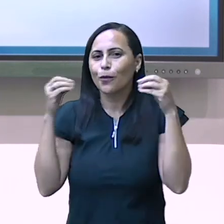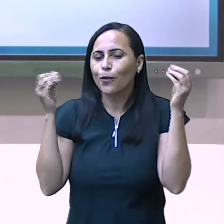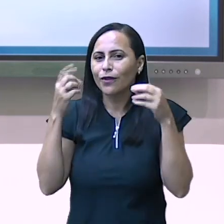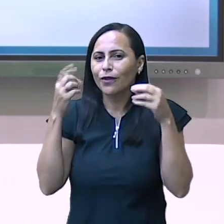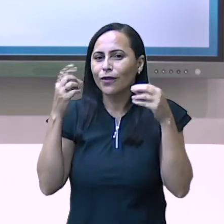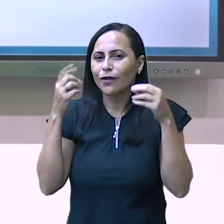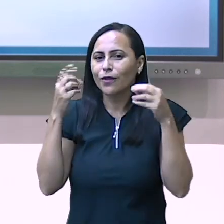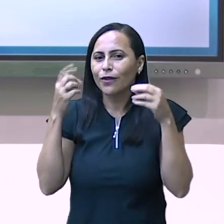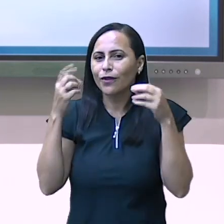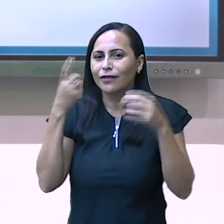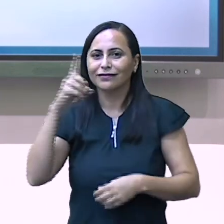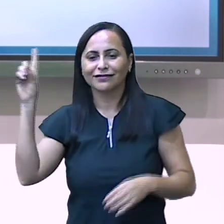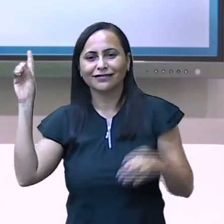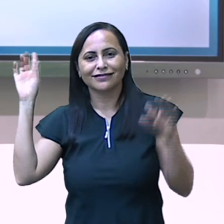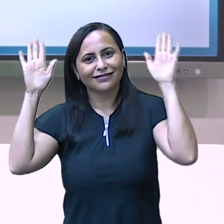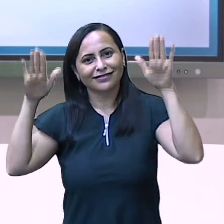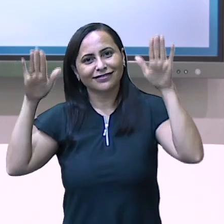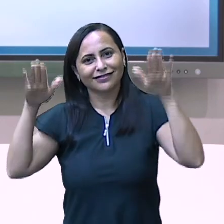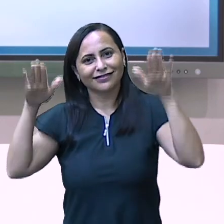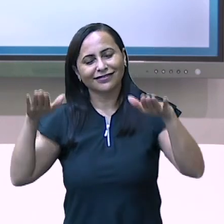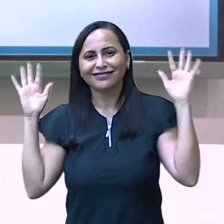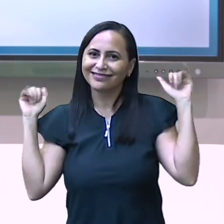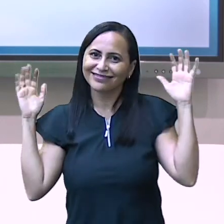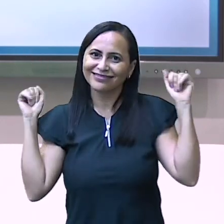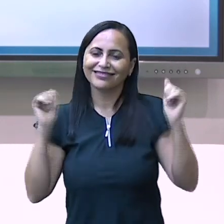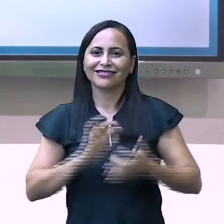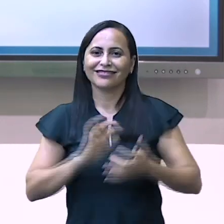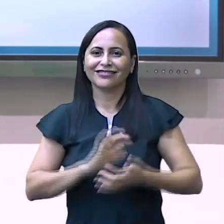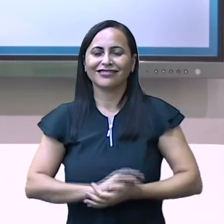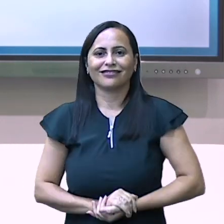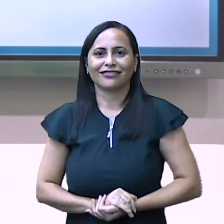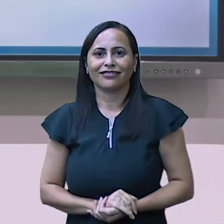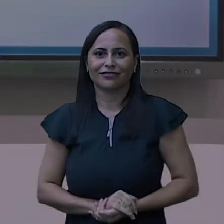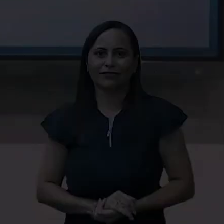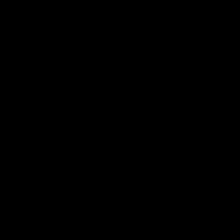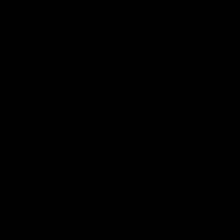coração. Então, fiquem com Deus e até nossa próxima aula.